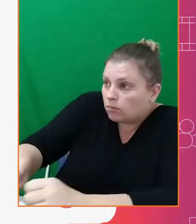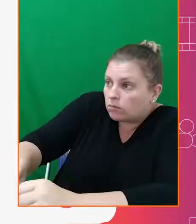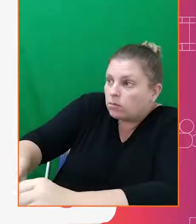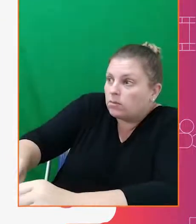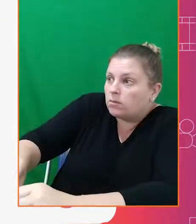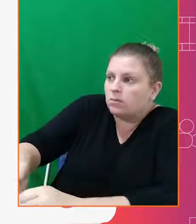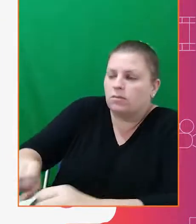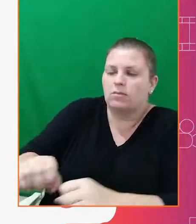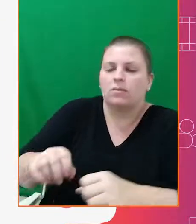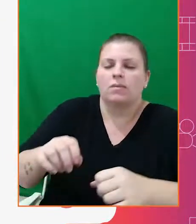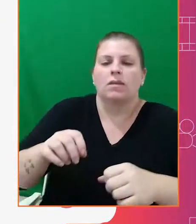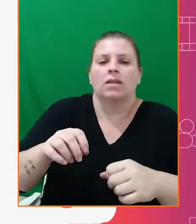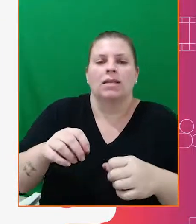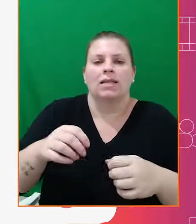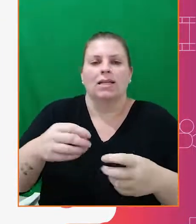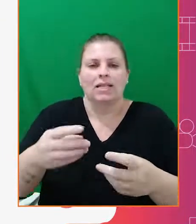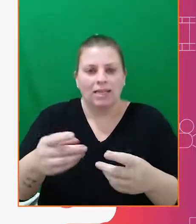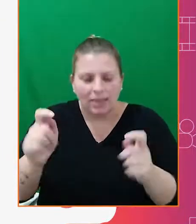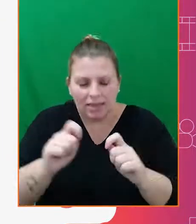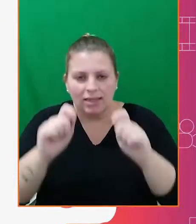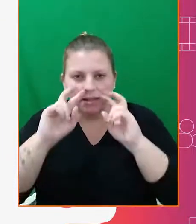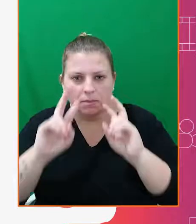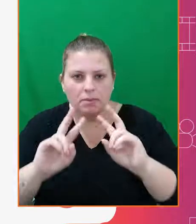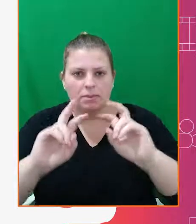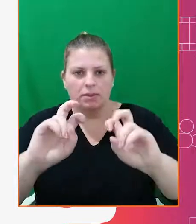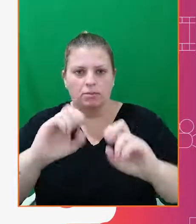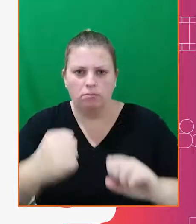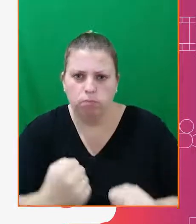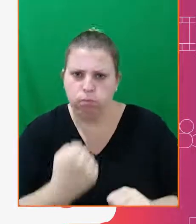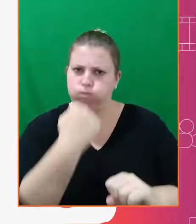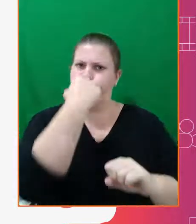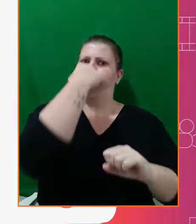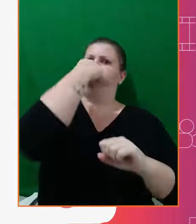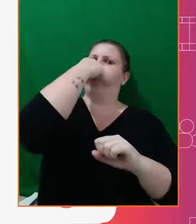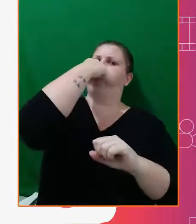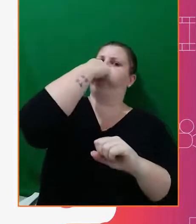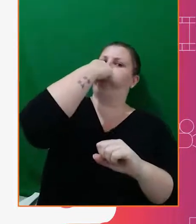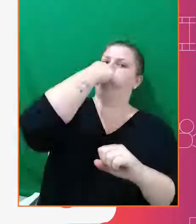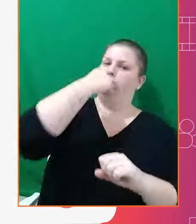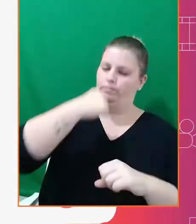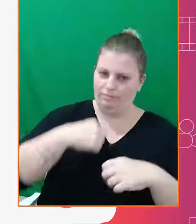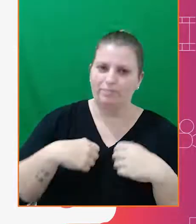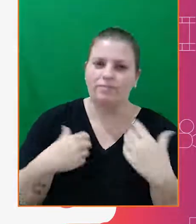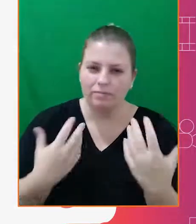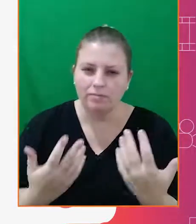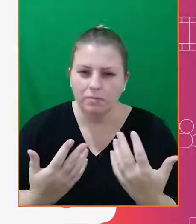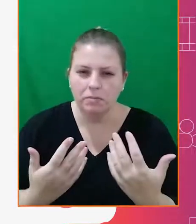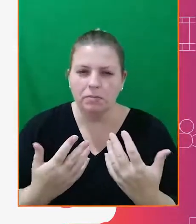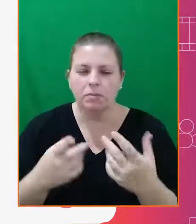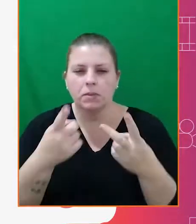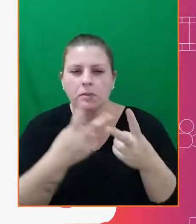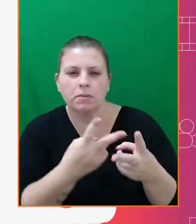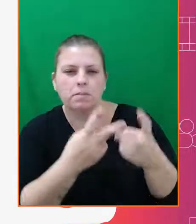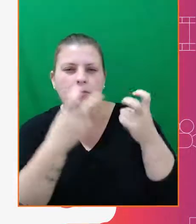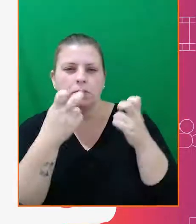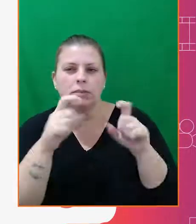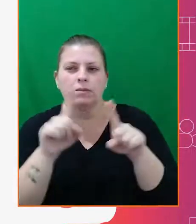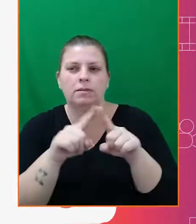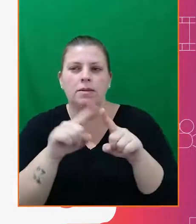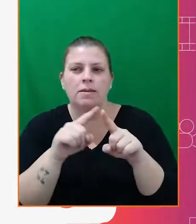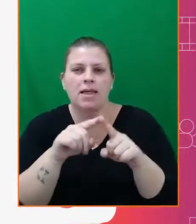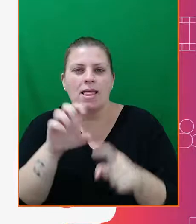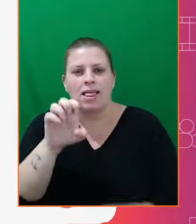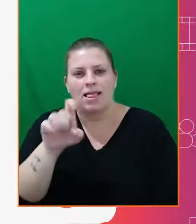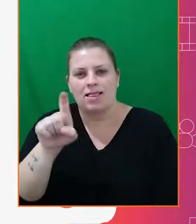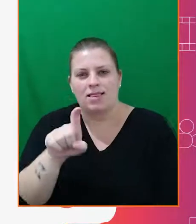curvada, dando a sensação de que algo está empurrando ele. Aqui, perceba que há também o